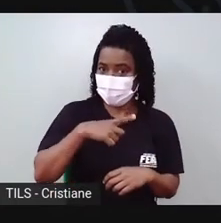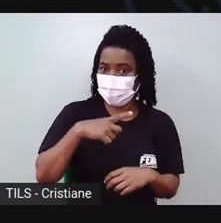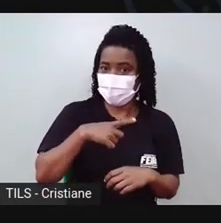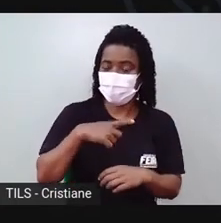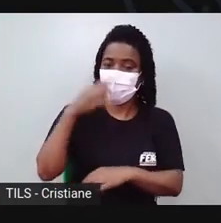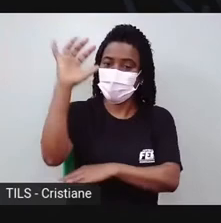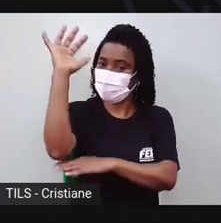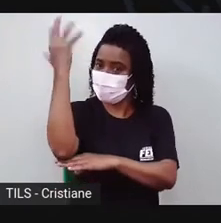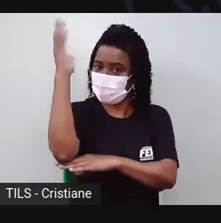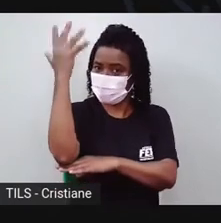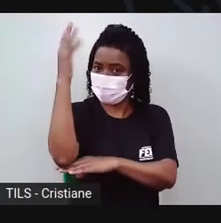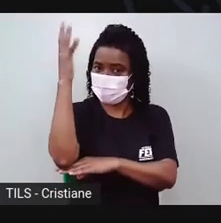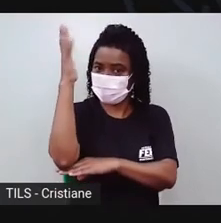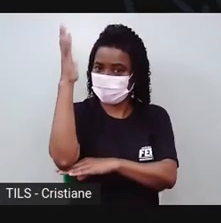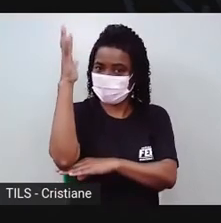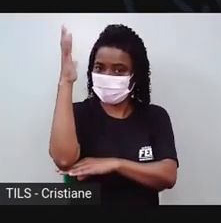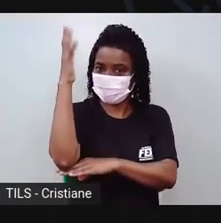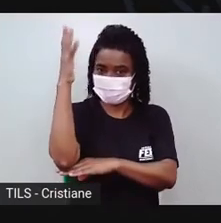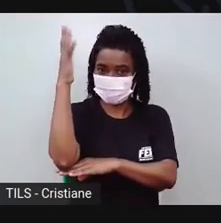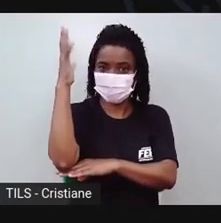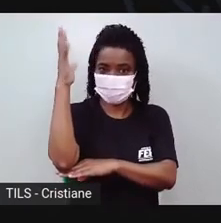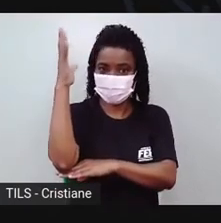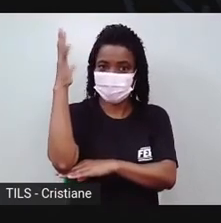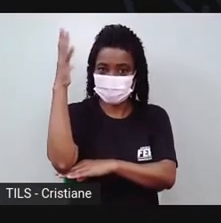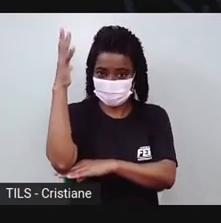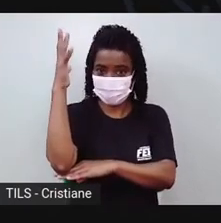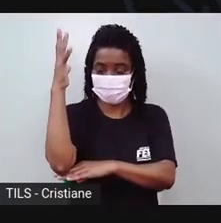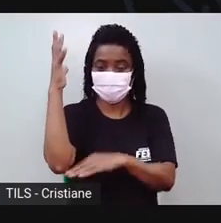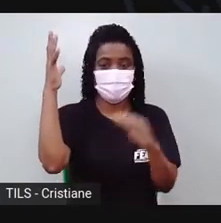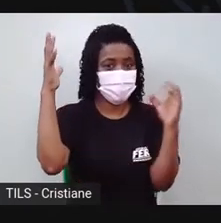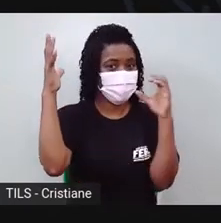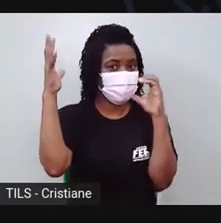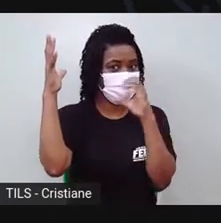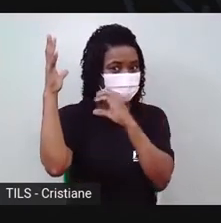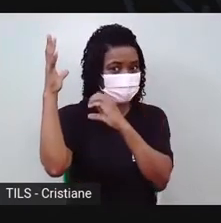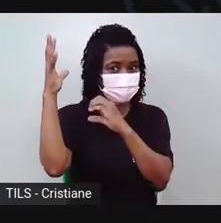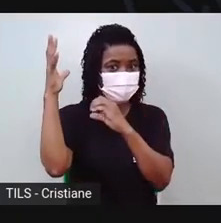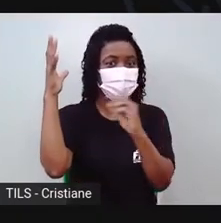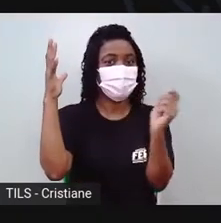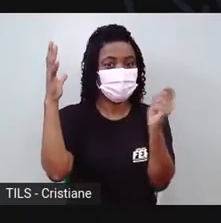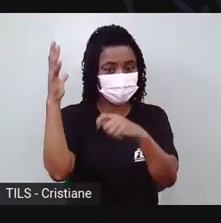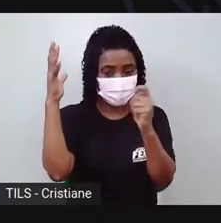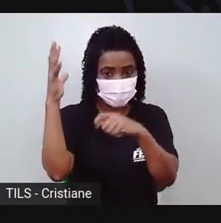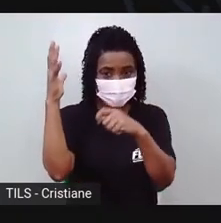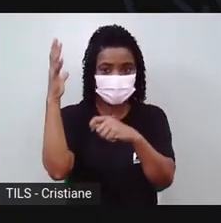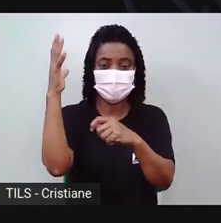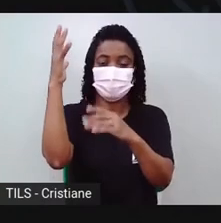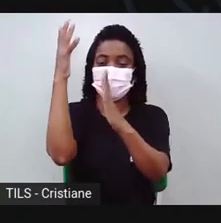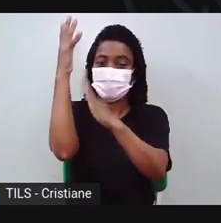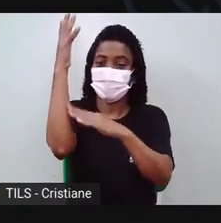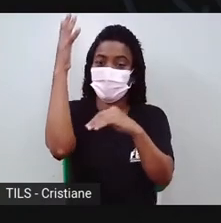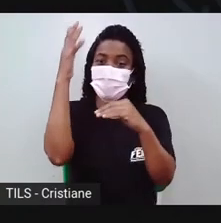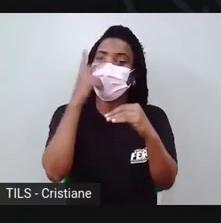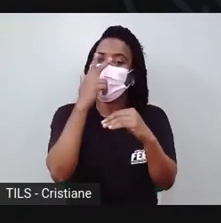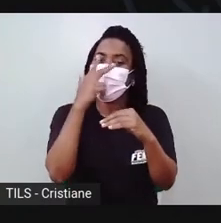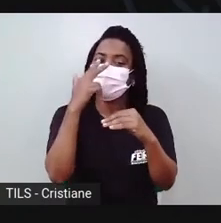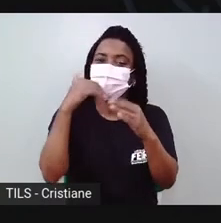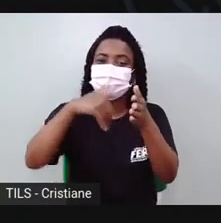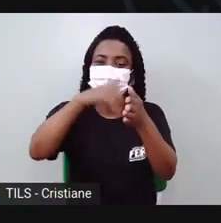e tinge só enquanto a panela estiver quente. Aí elas pegam os raminhos lá de uma